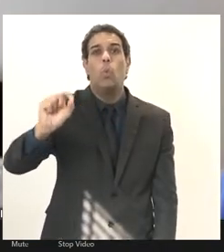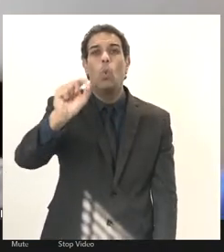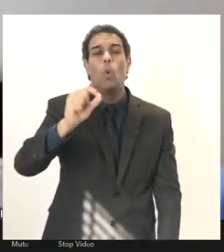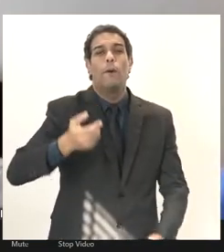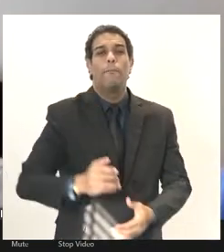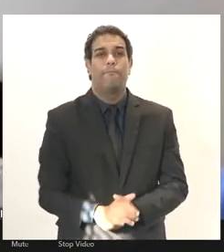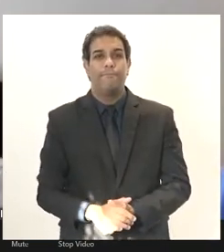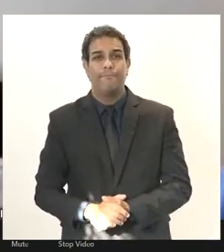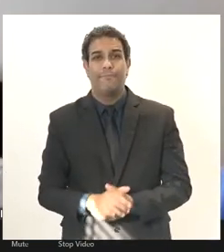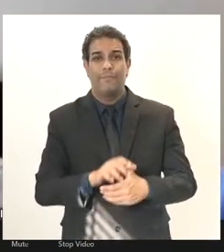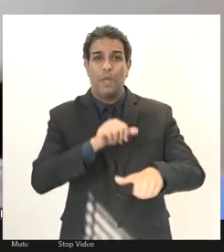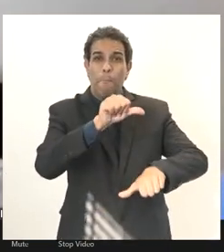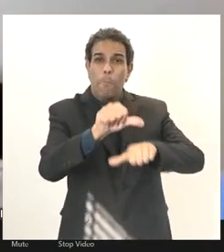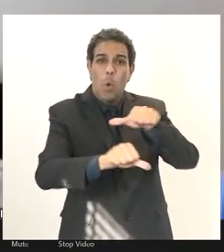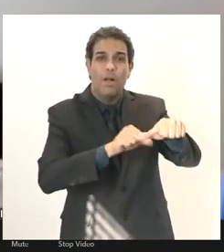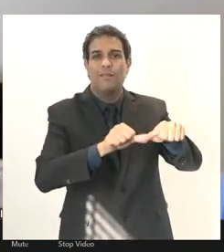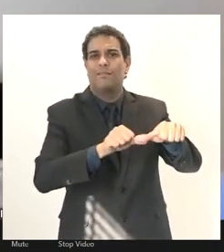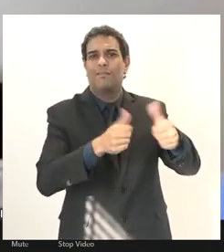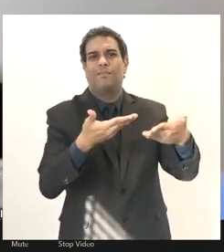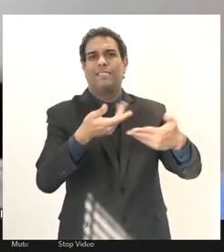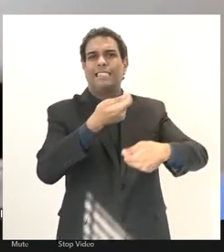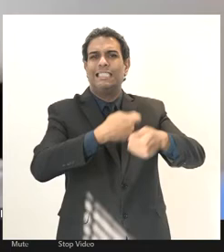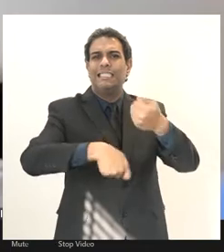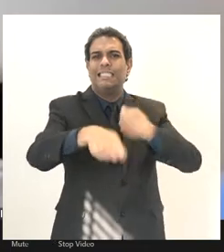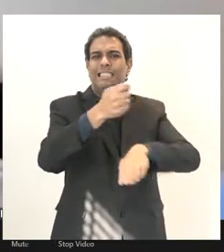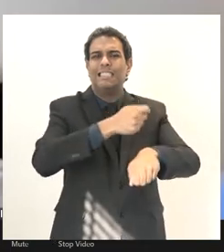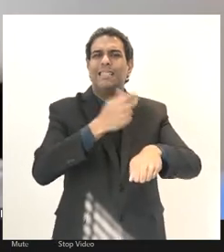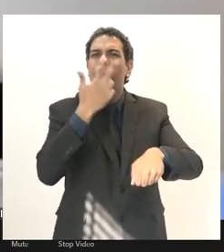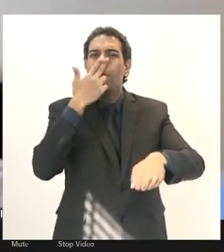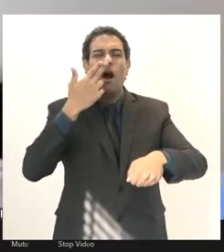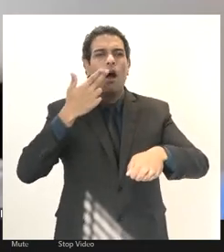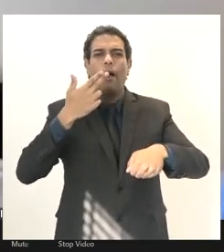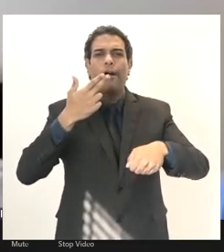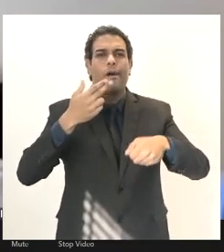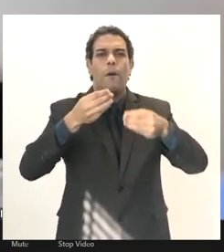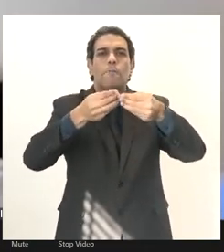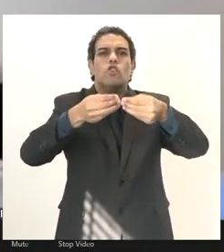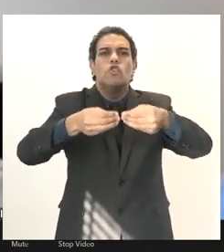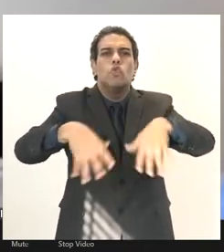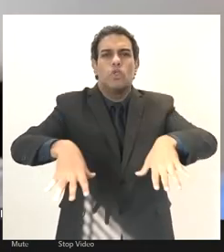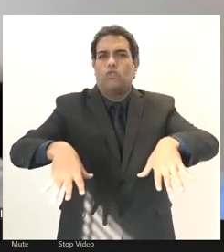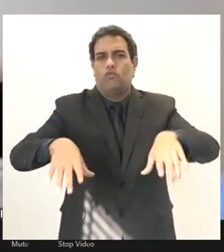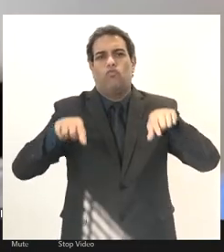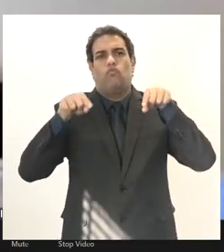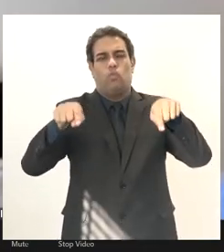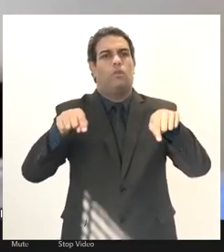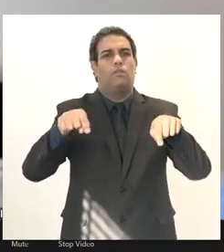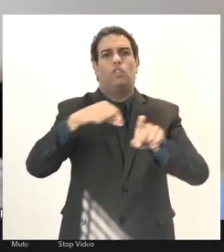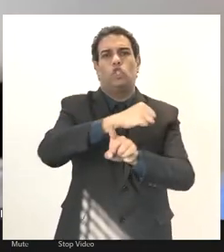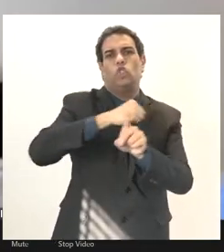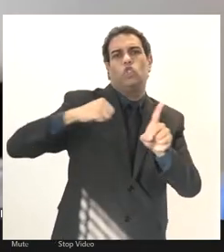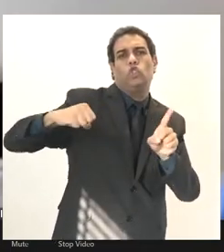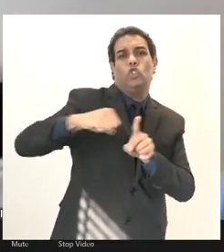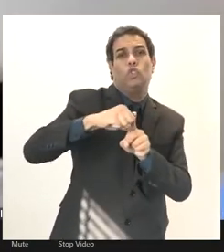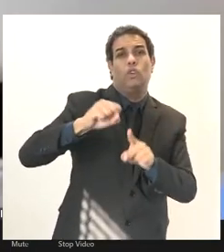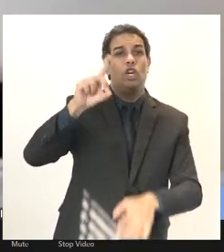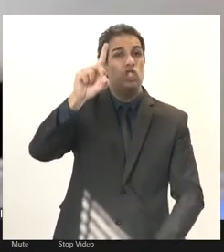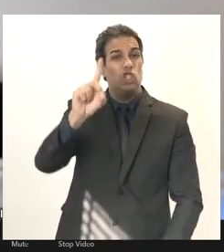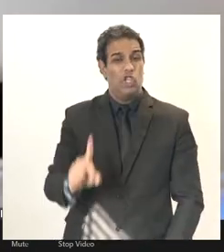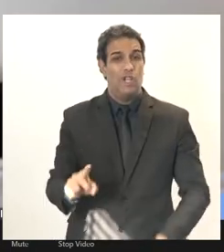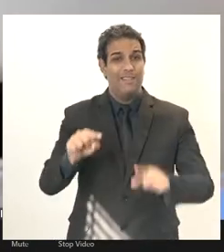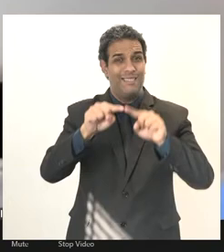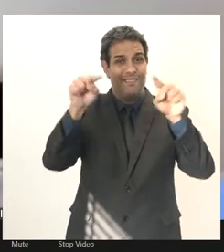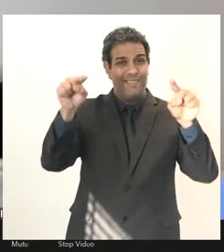reforma administrativa um aprofundamento do desmonte do Estado porque ataca os direitos dos servidores